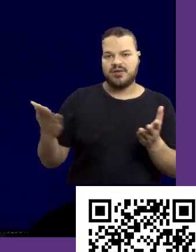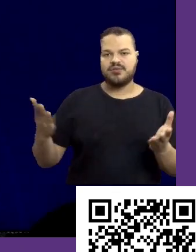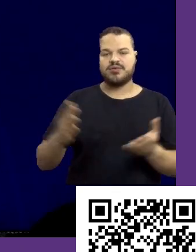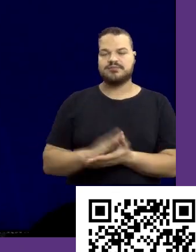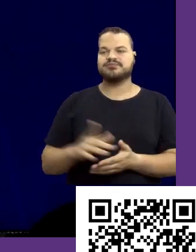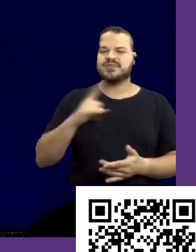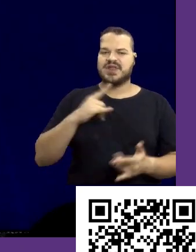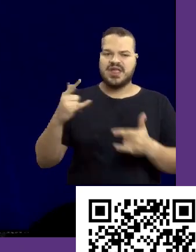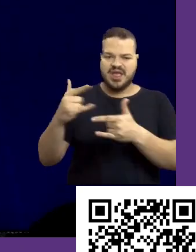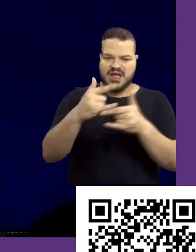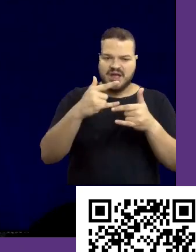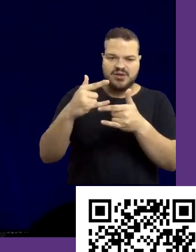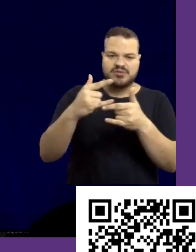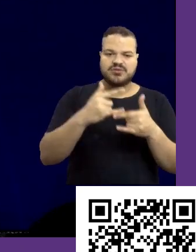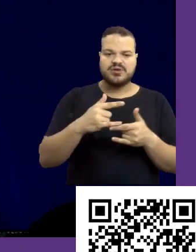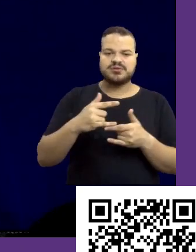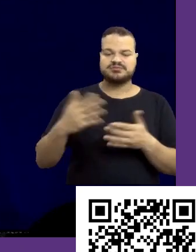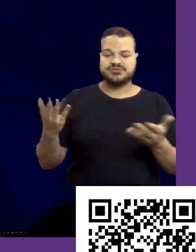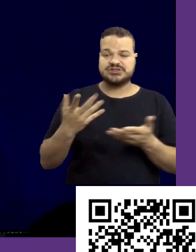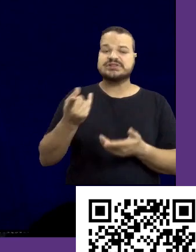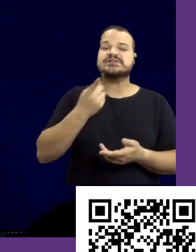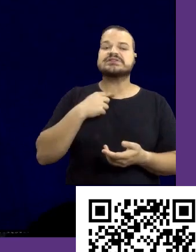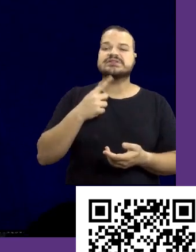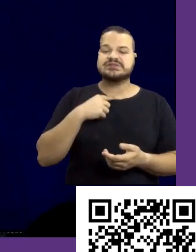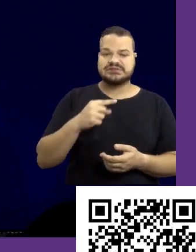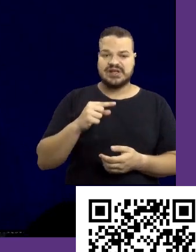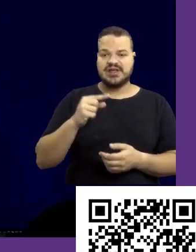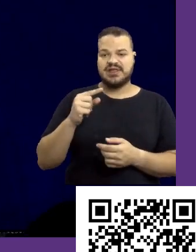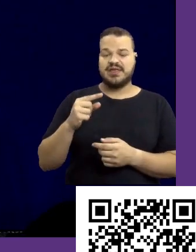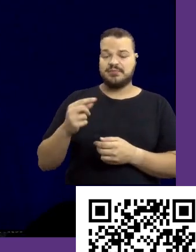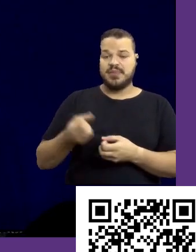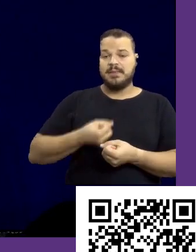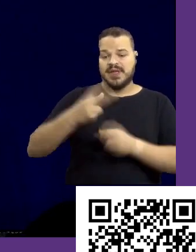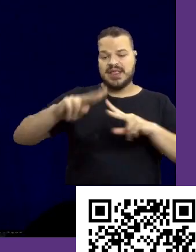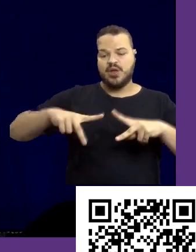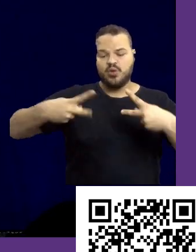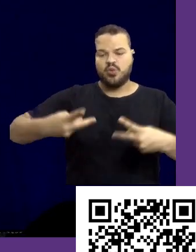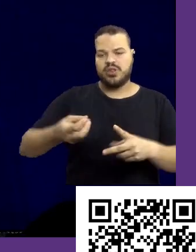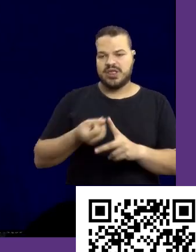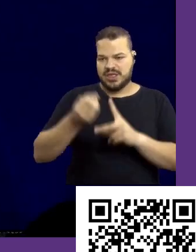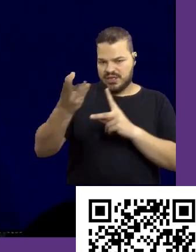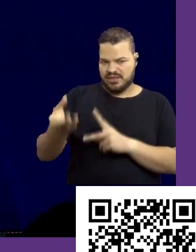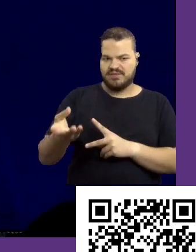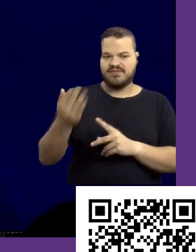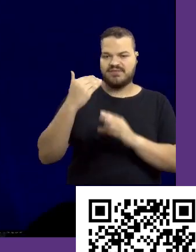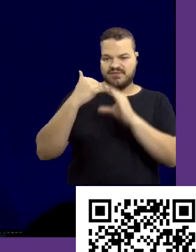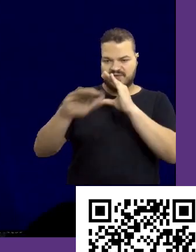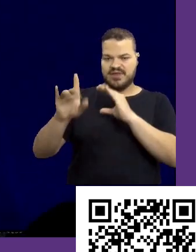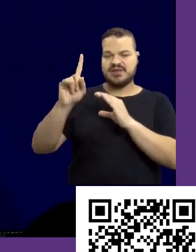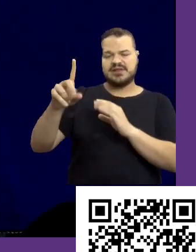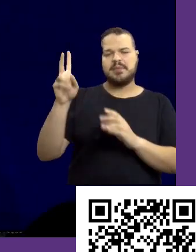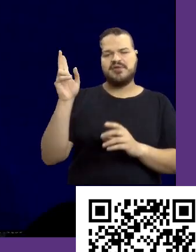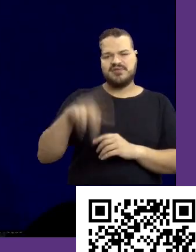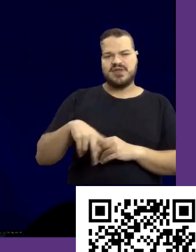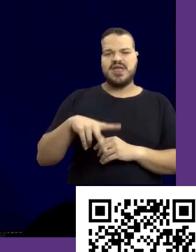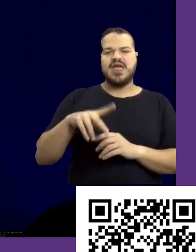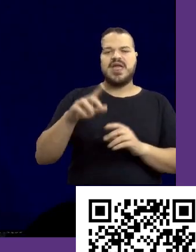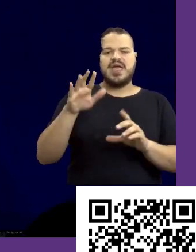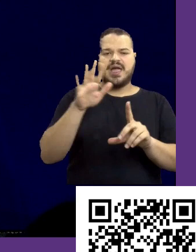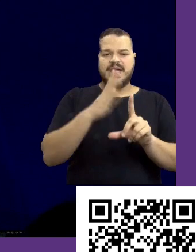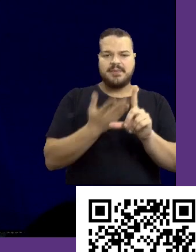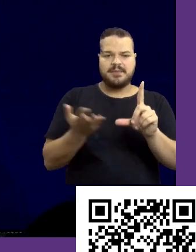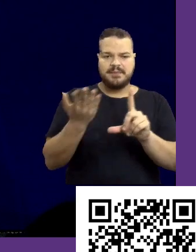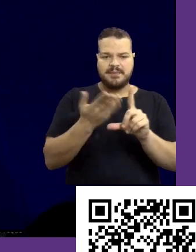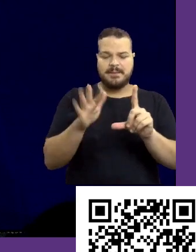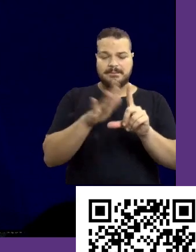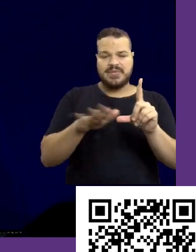ao vivo. Então, vocês que estão aqui, se quiserem aí recomendar pra alguém assistir as palestras, dá pra assistir lá pela plataforma do Senac as duas arenas.